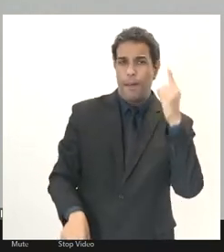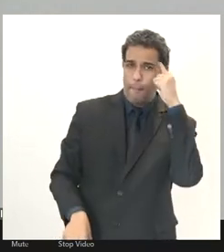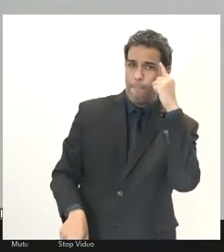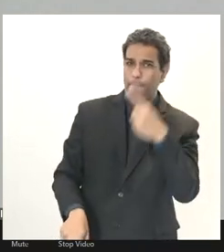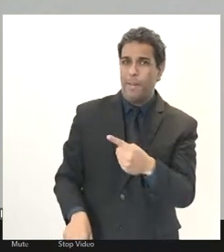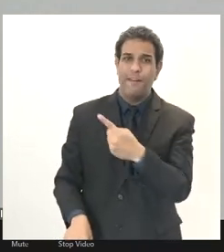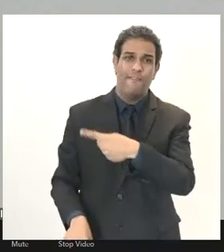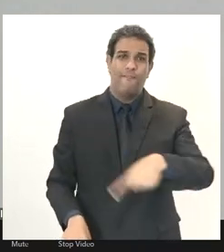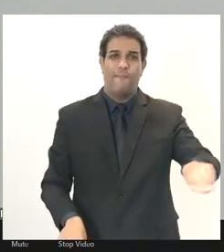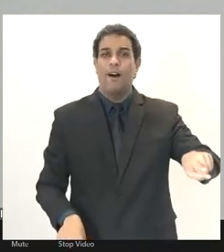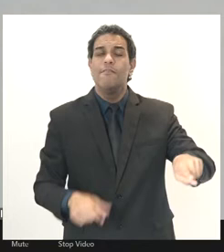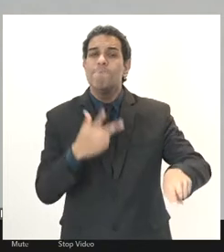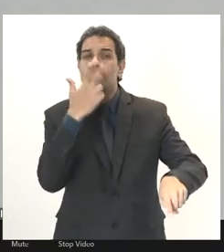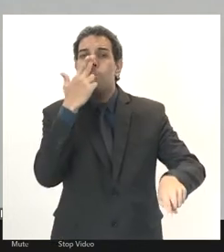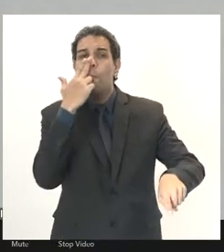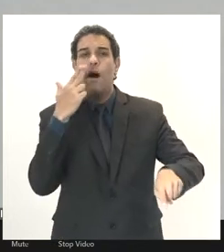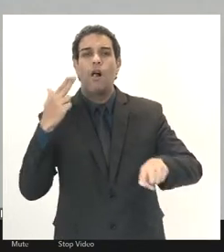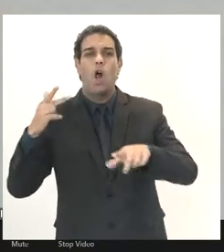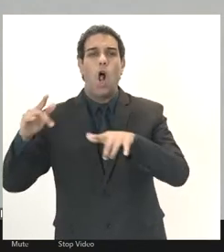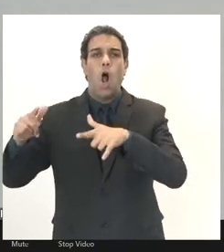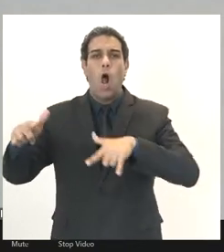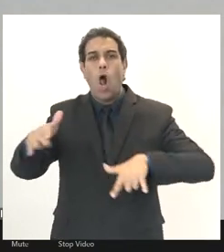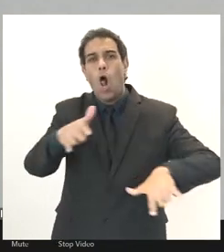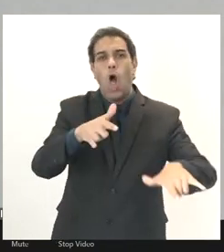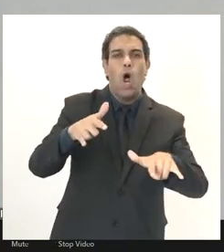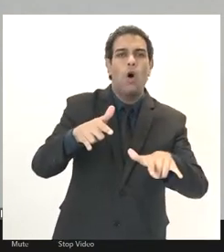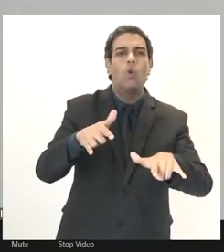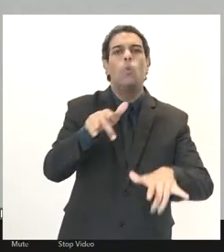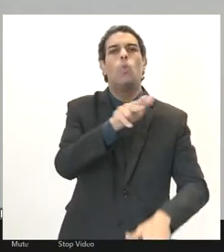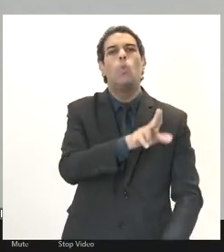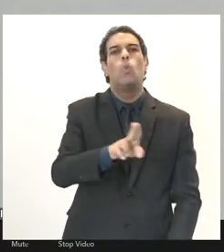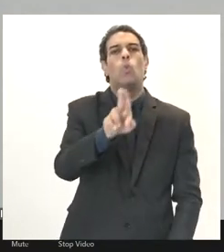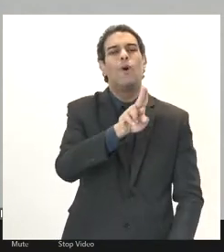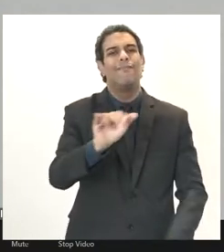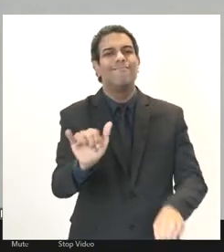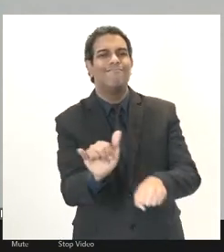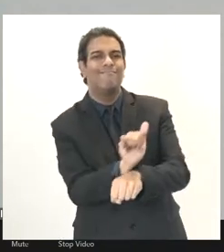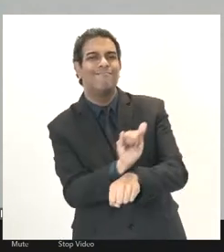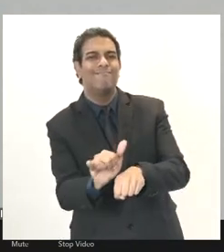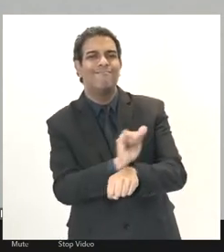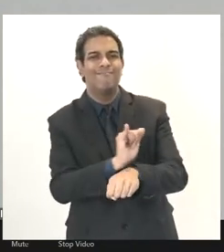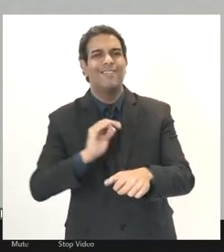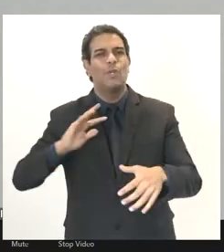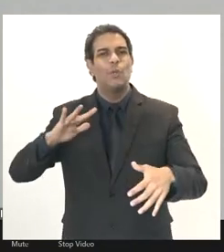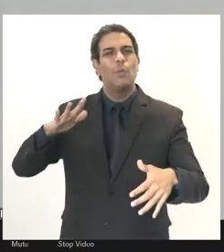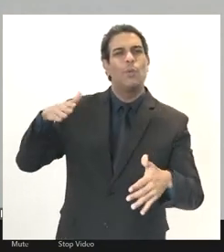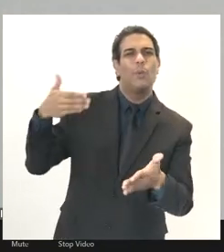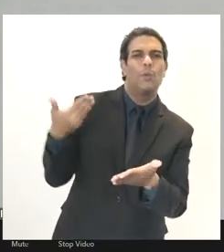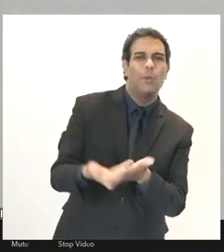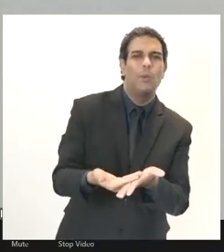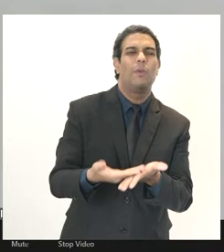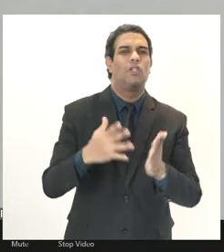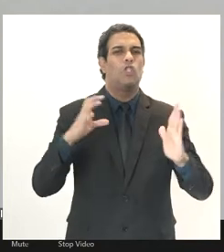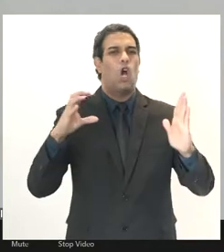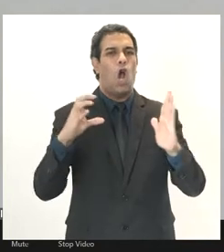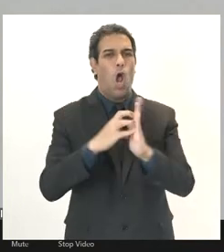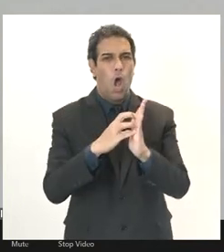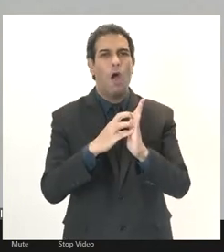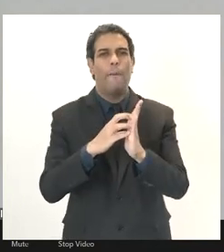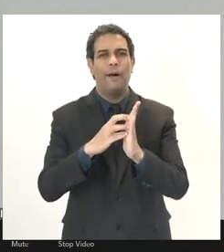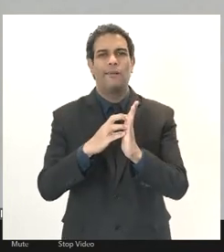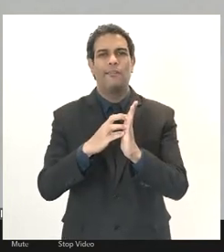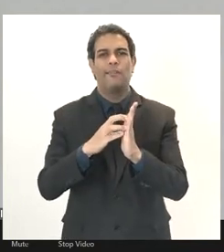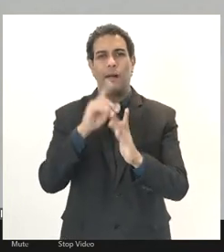efetivamente vão usar isso como usaram né os cargos de livre nomeação